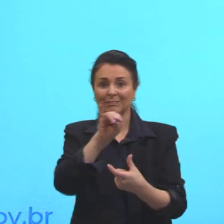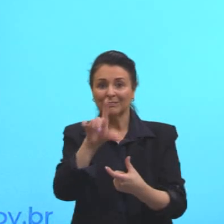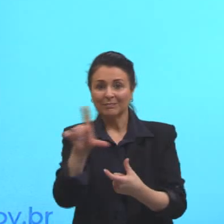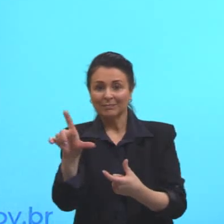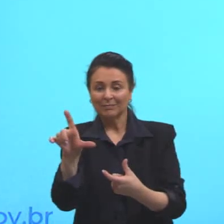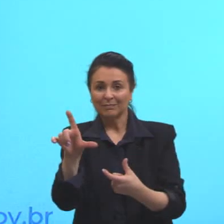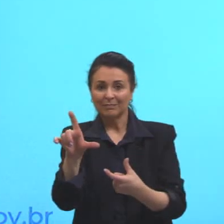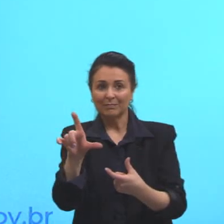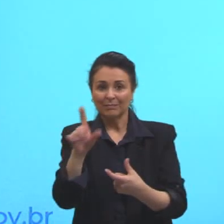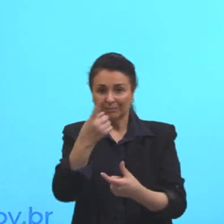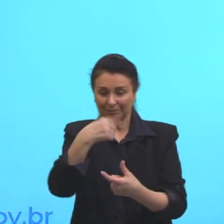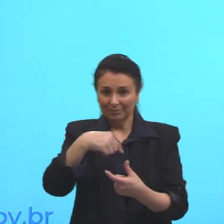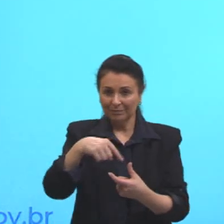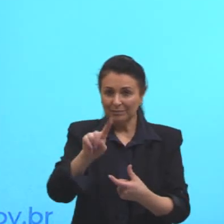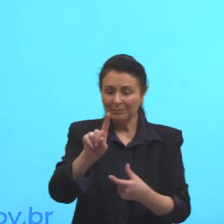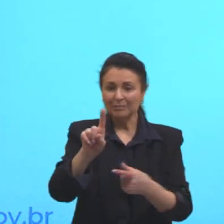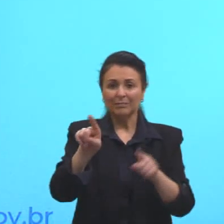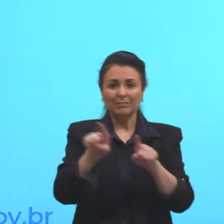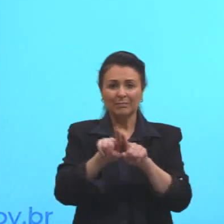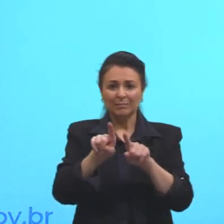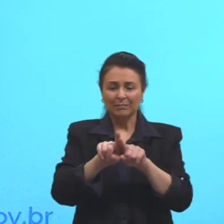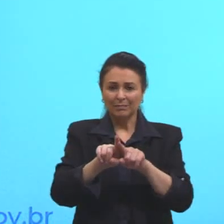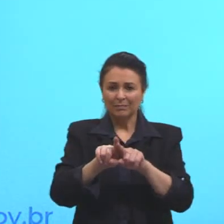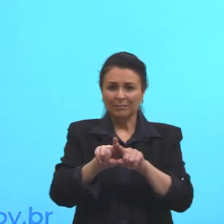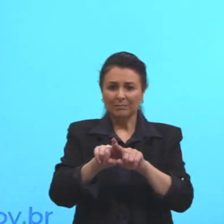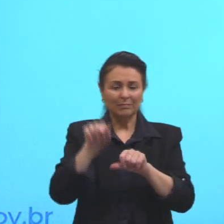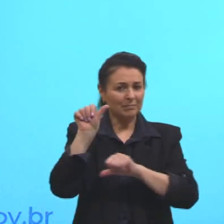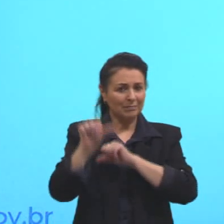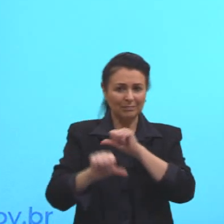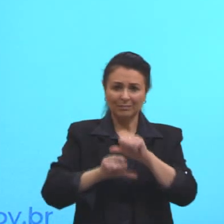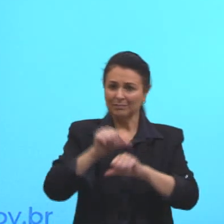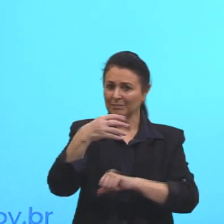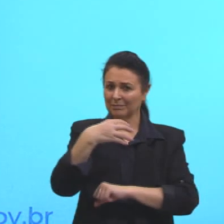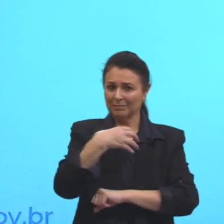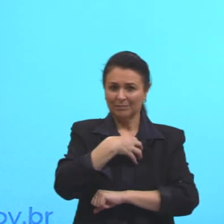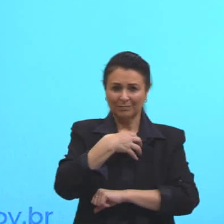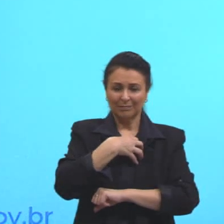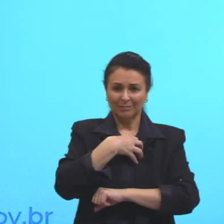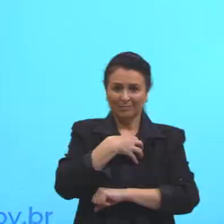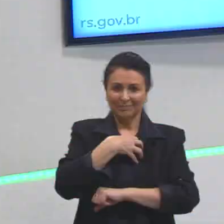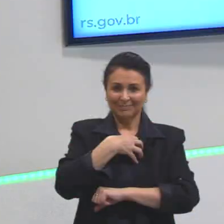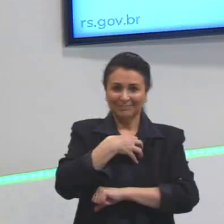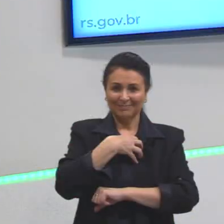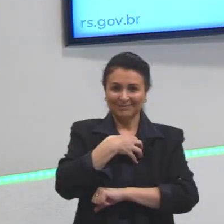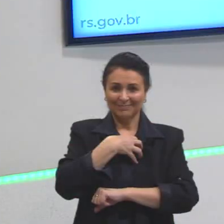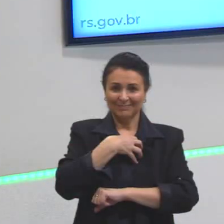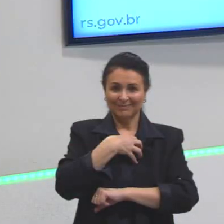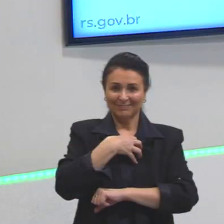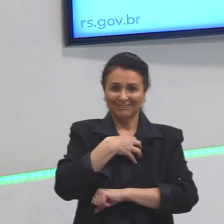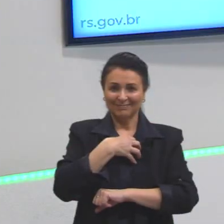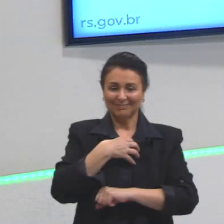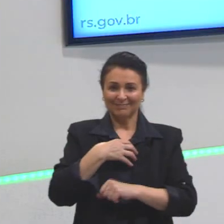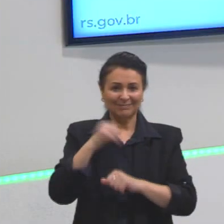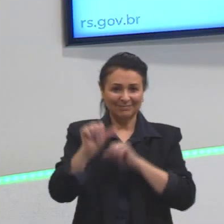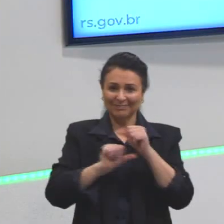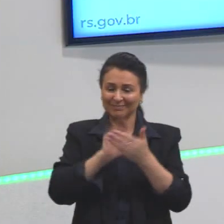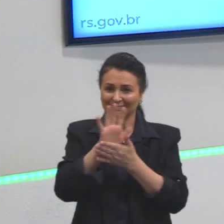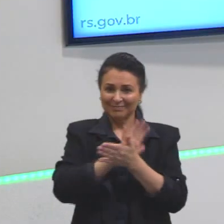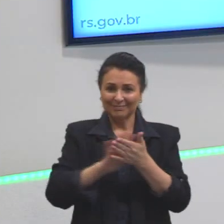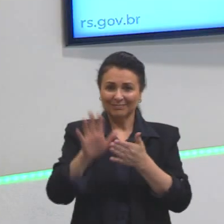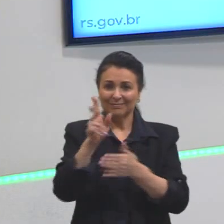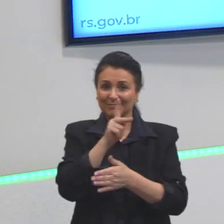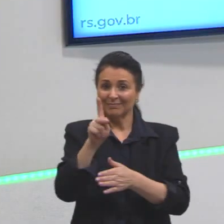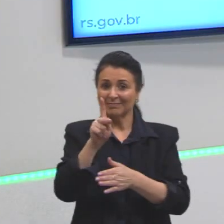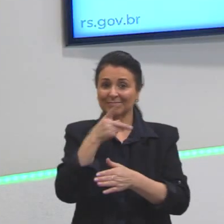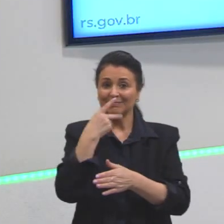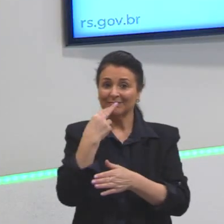recebeu, não virou, não mudou a forma, não é mais nem was, nem were, nem I am,